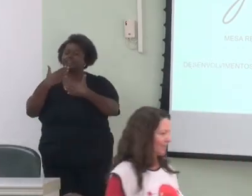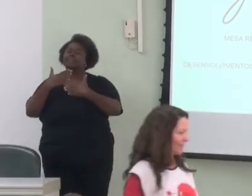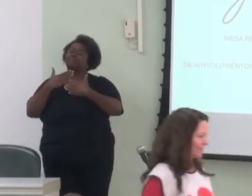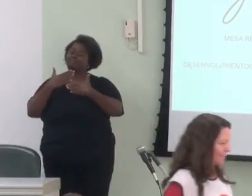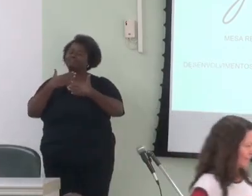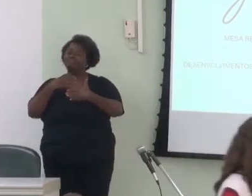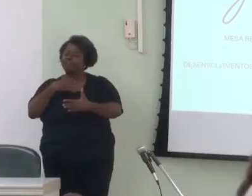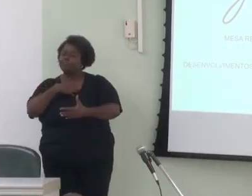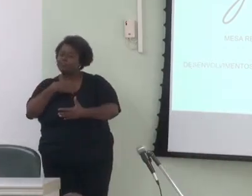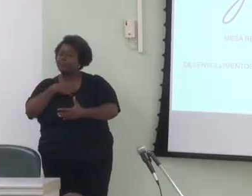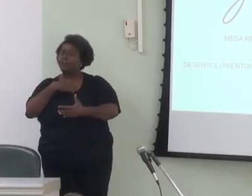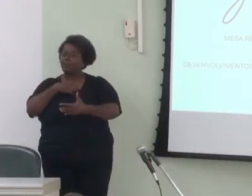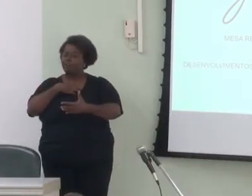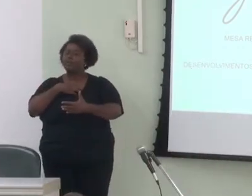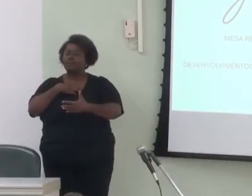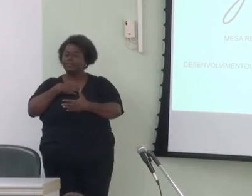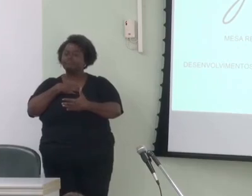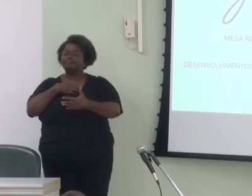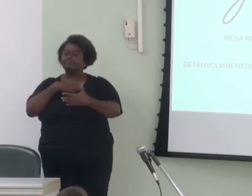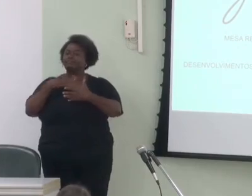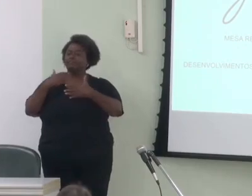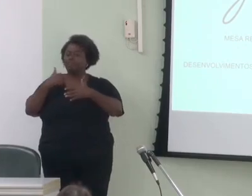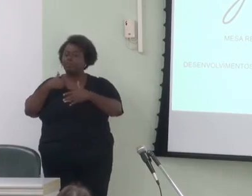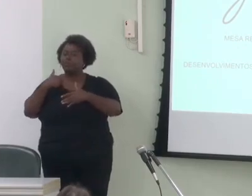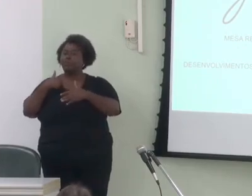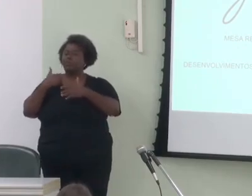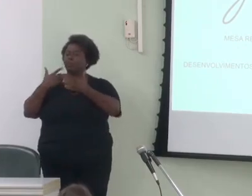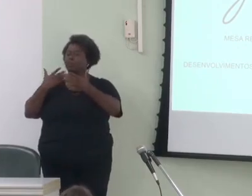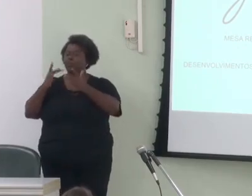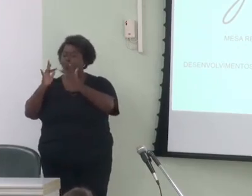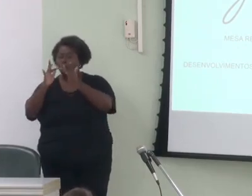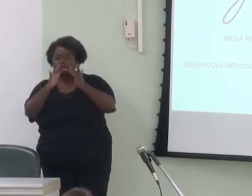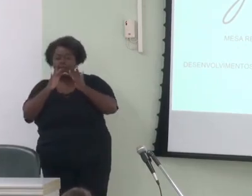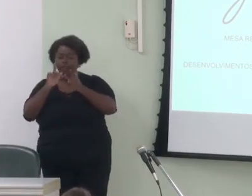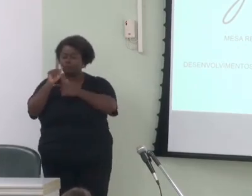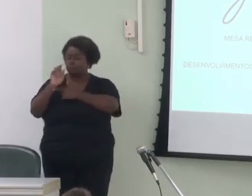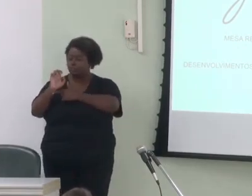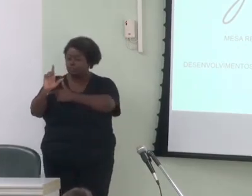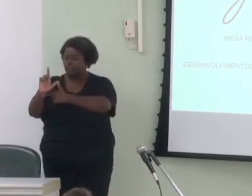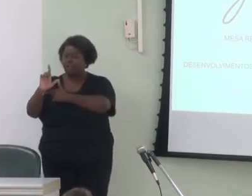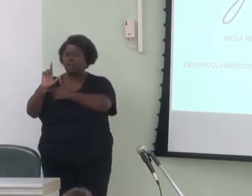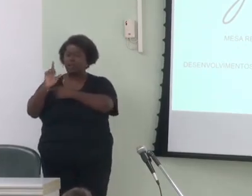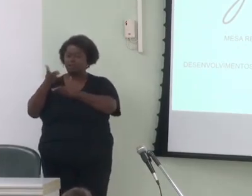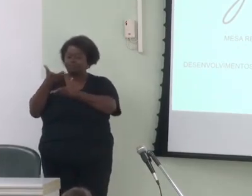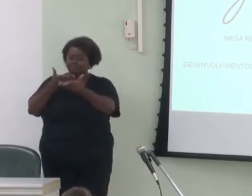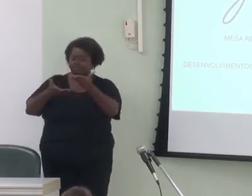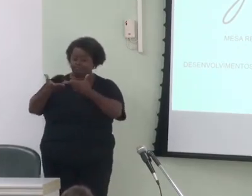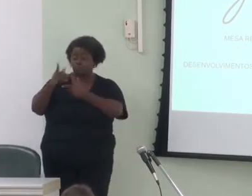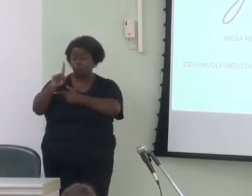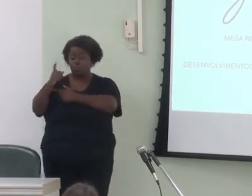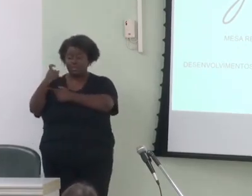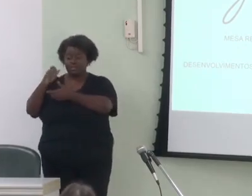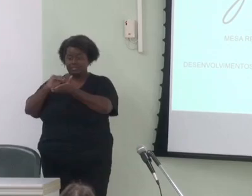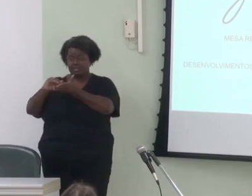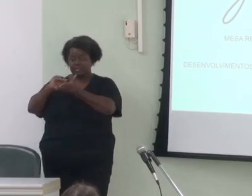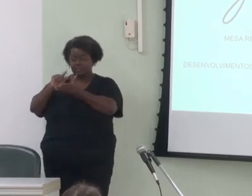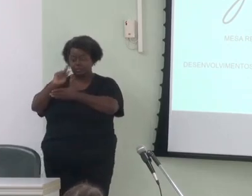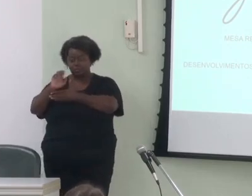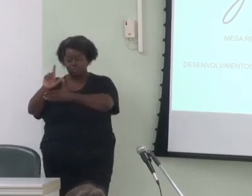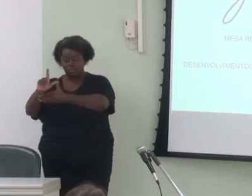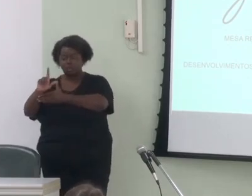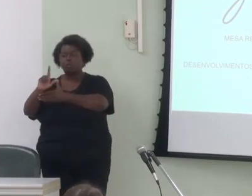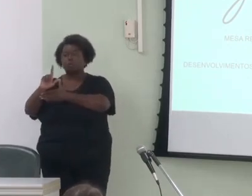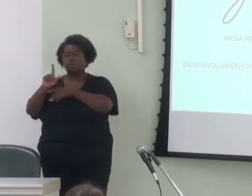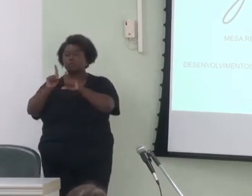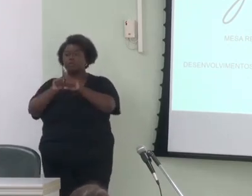eficiente com que fui e estou sendo tratada em todos os contatos que tive com o GEL. Como ex-secretária do GEL, na gestão presidida pelo